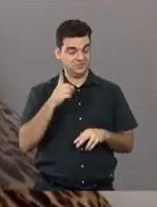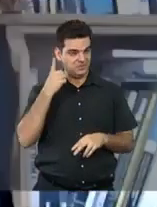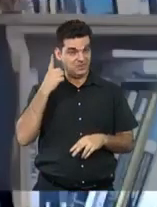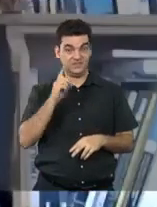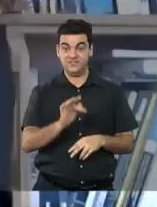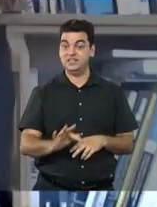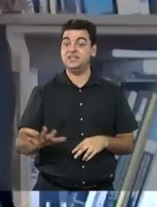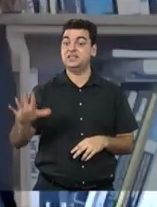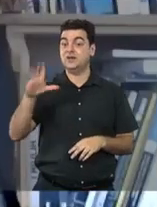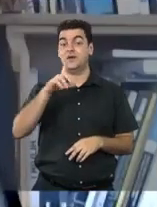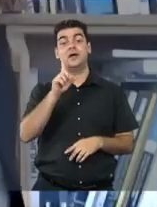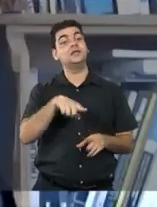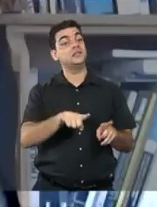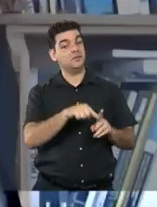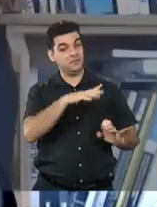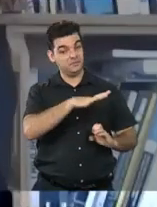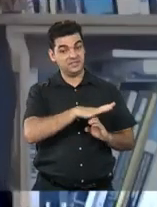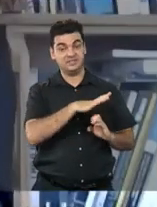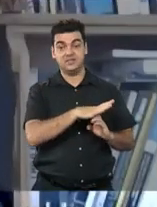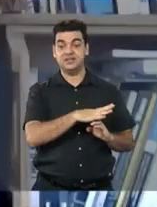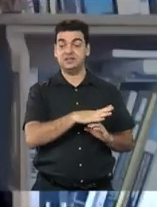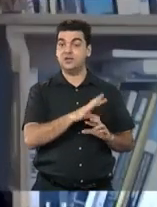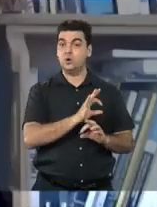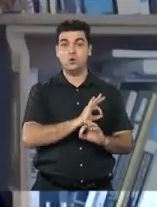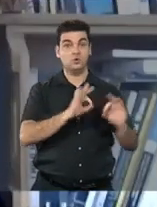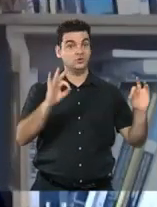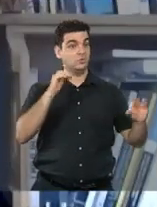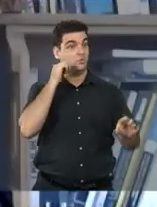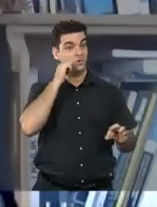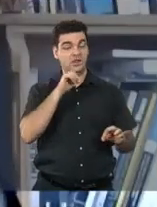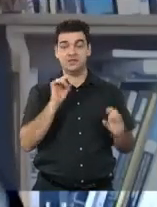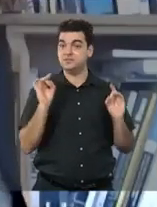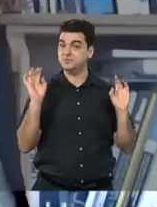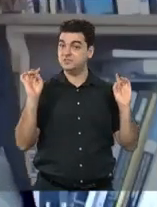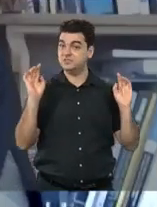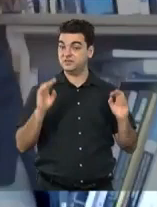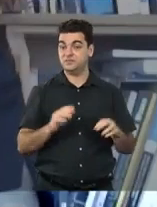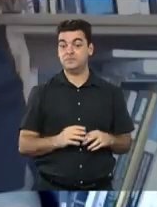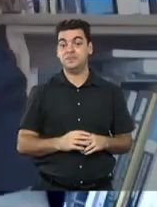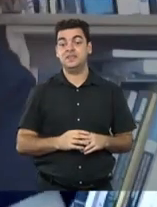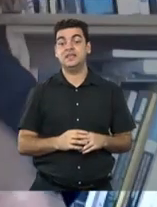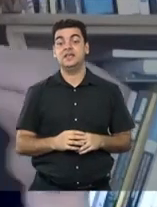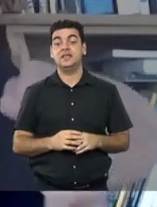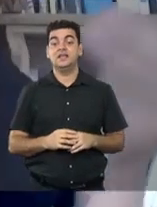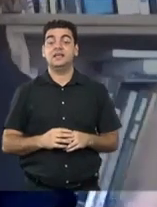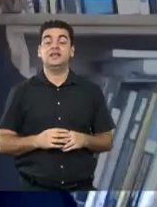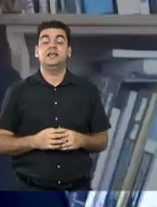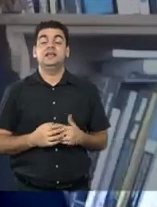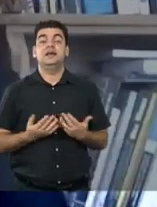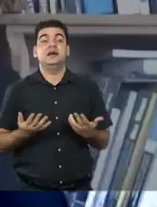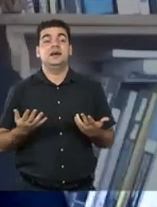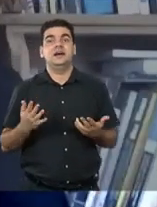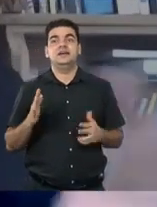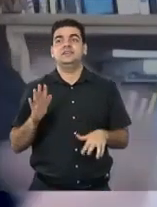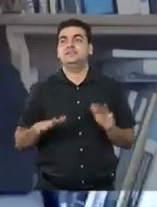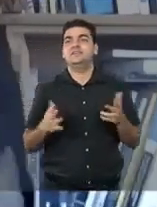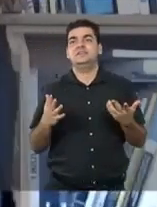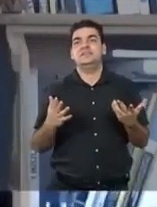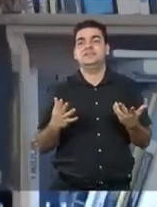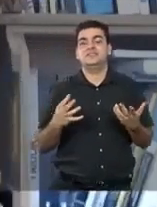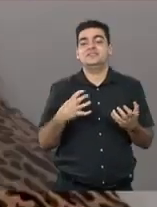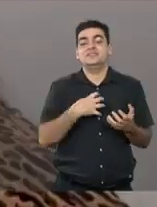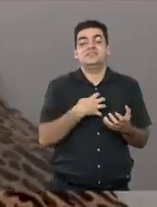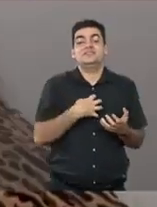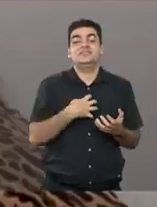temos uma empresária que é exemplo para Brasil, mulher. Então, assim, acho que essa sala materializa... Nós